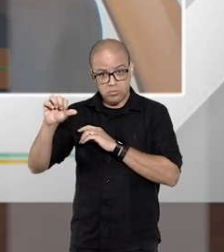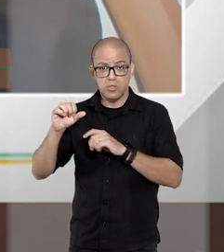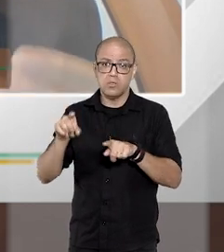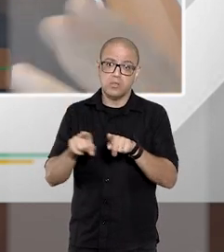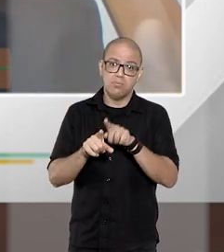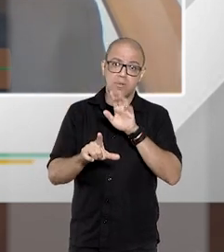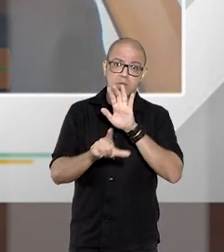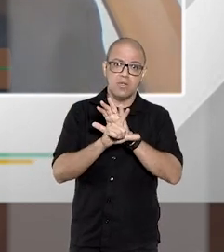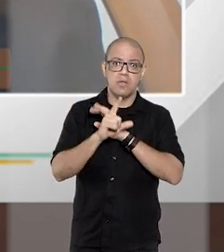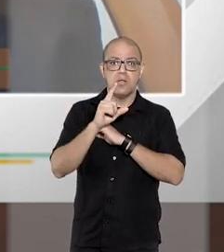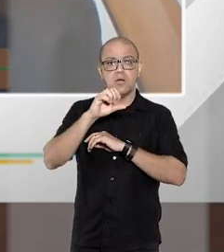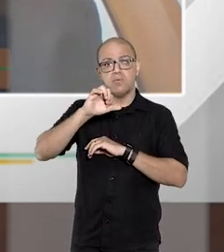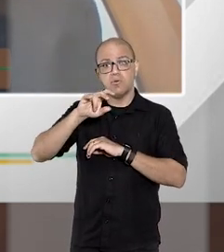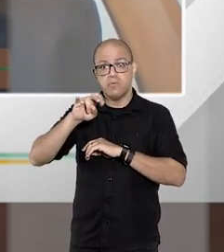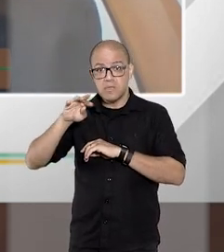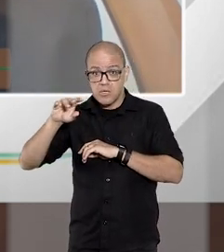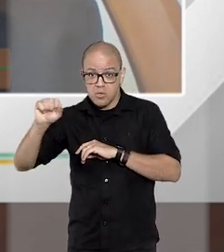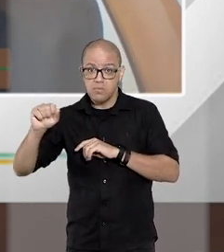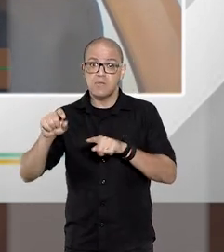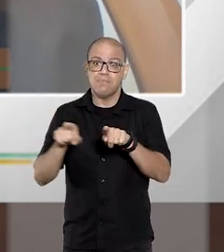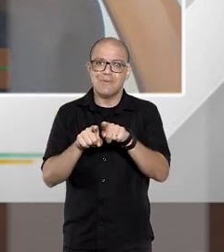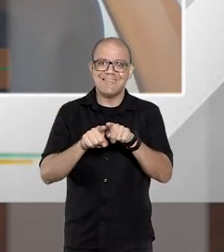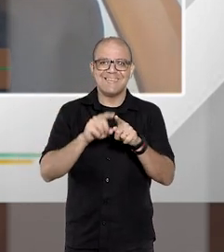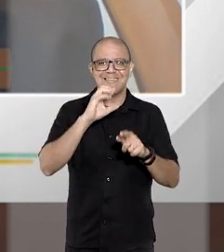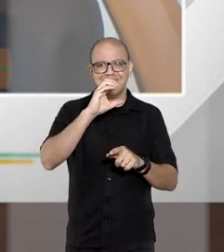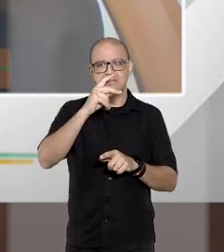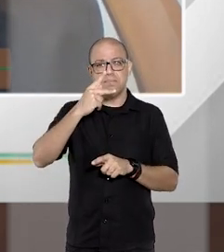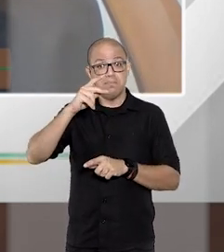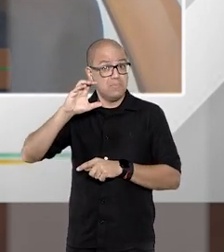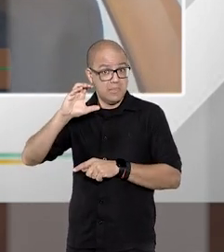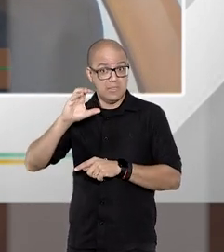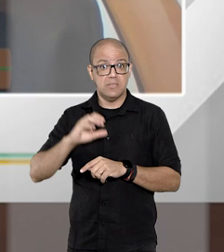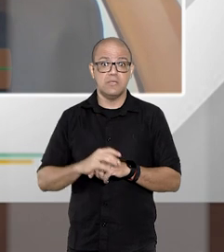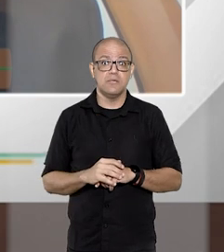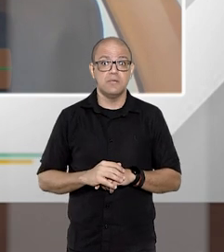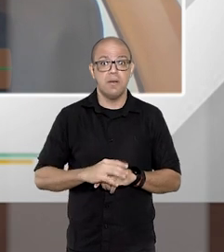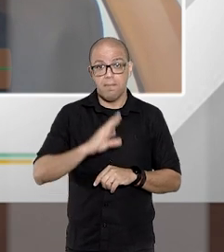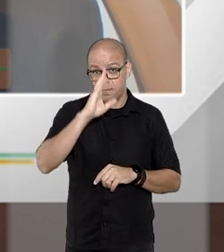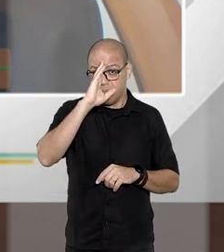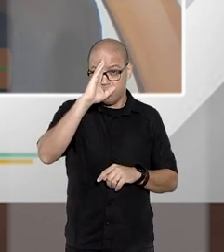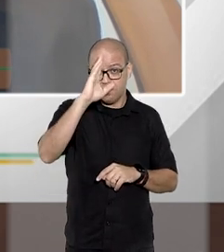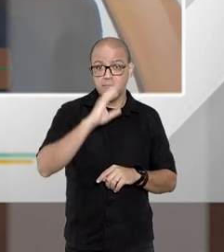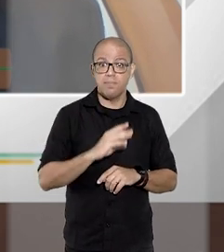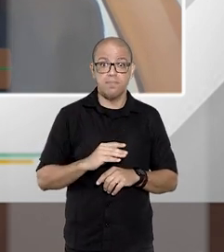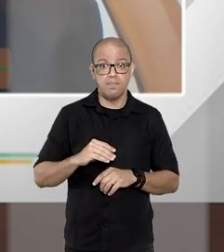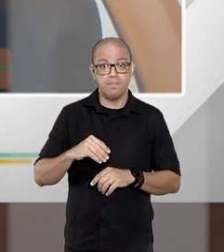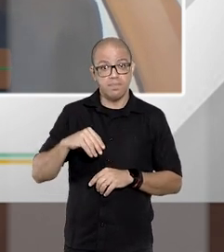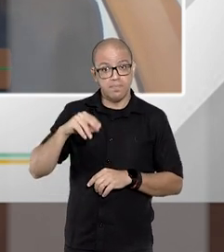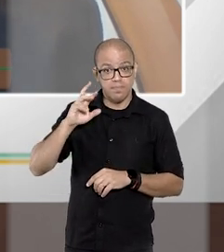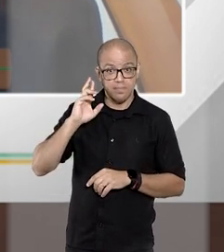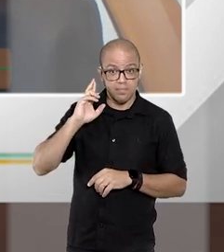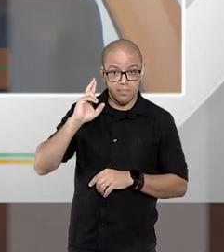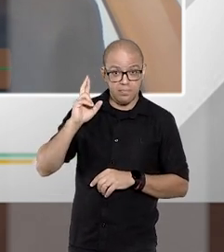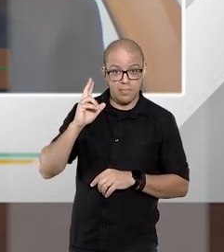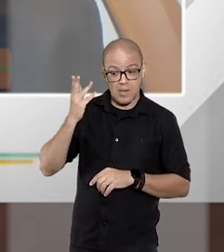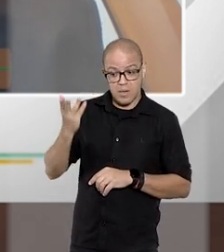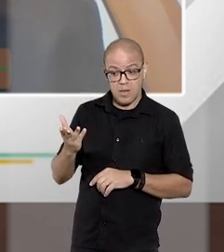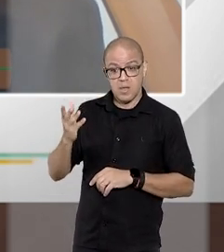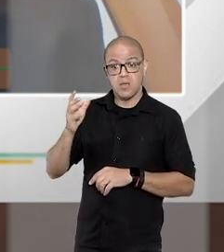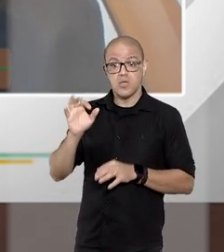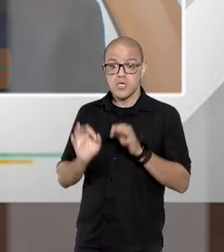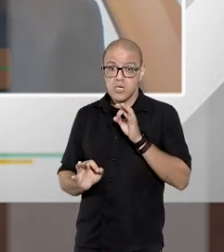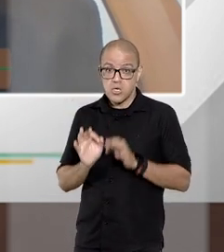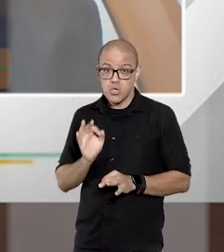9099 e até dentro do CPC mas a prioridade é sempre dentro da ideia de que o